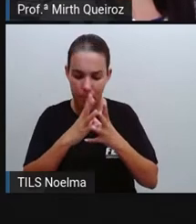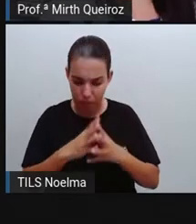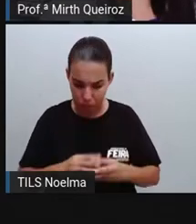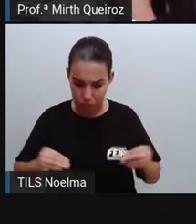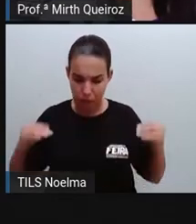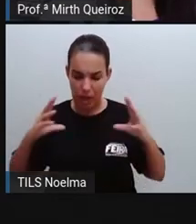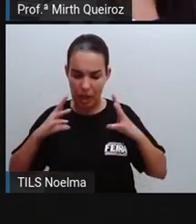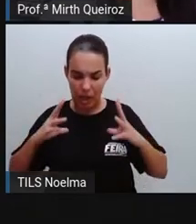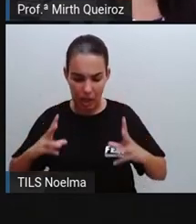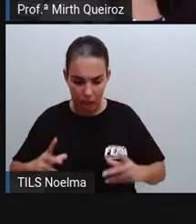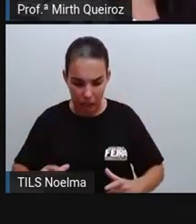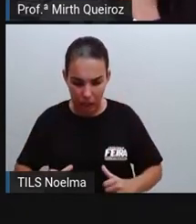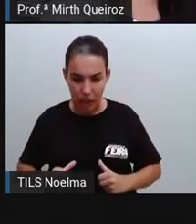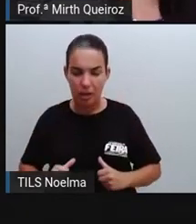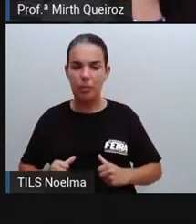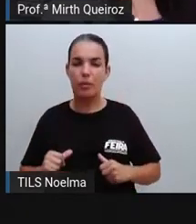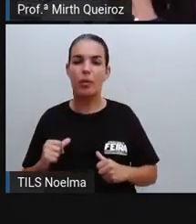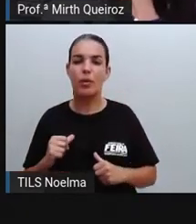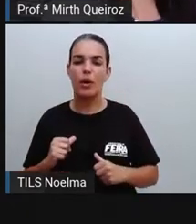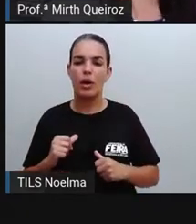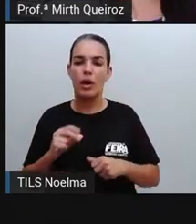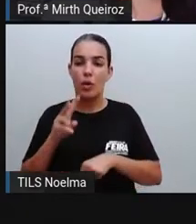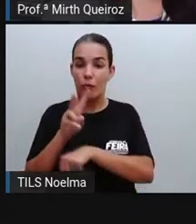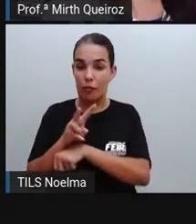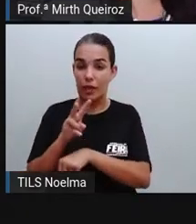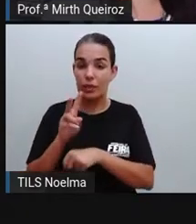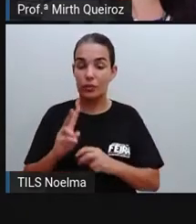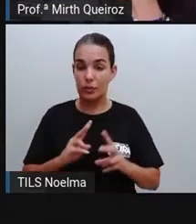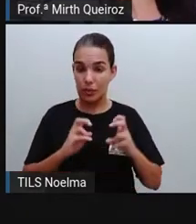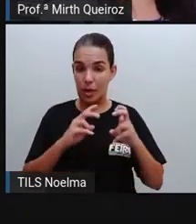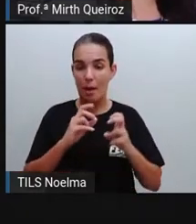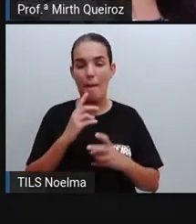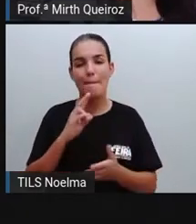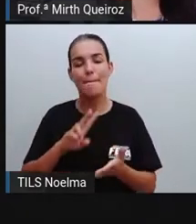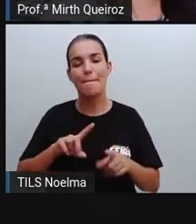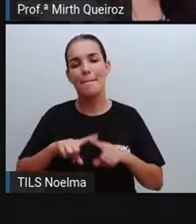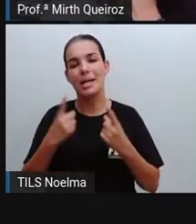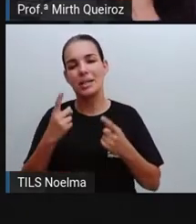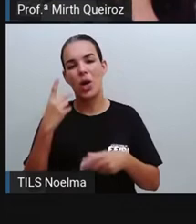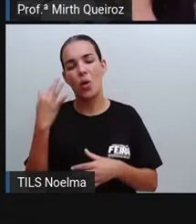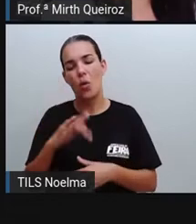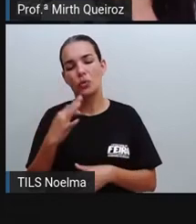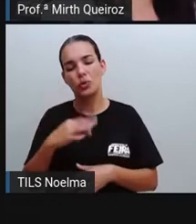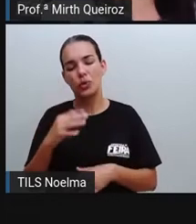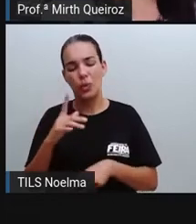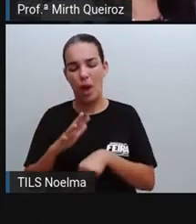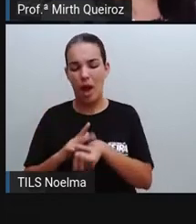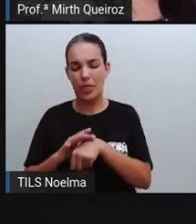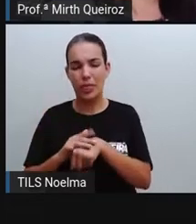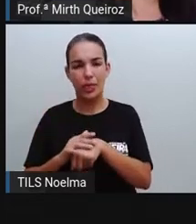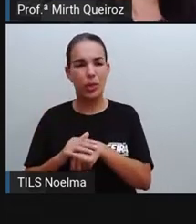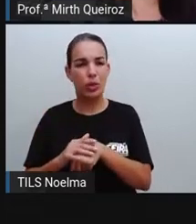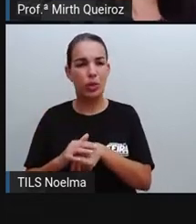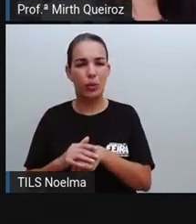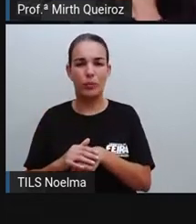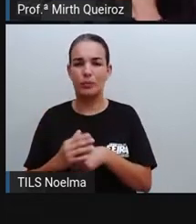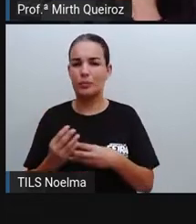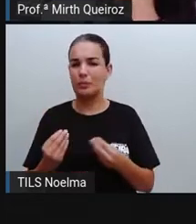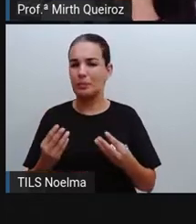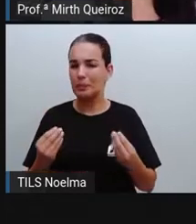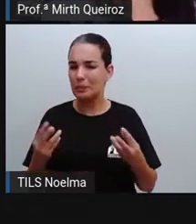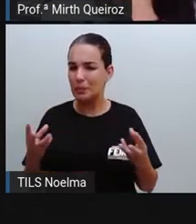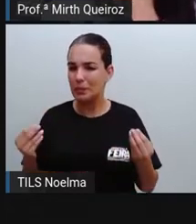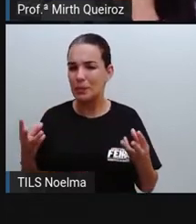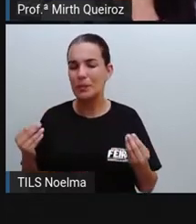chikungunya, porém essas dores permanecem por um longo período. São dores insuportáveis, né? As articulações, nos